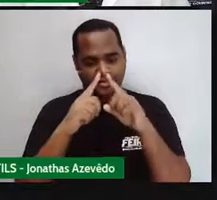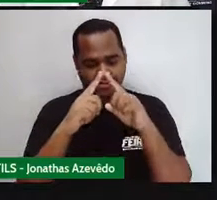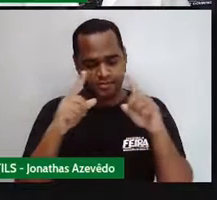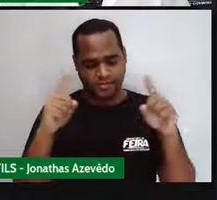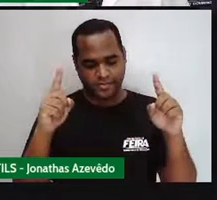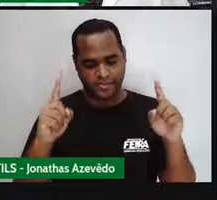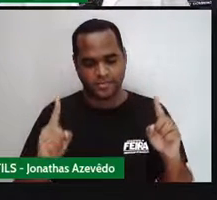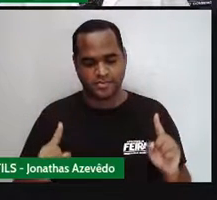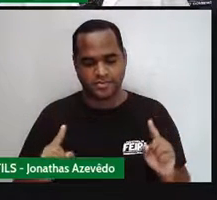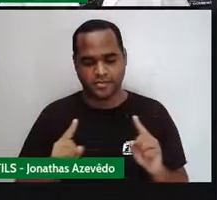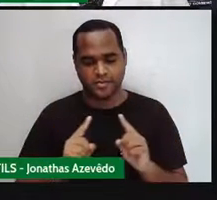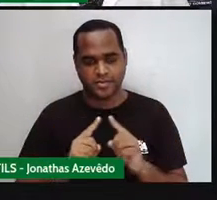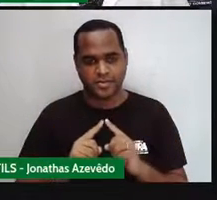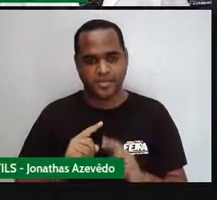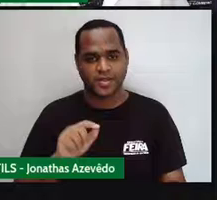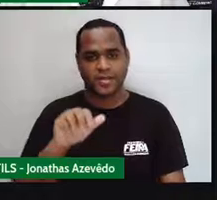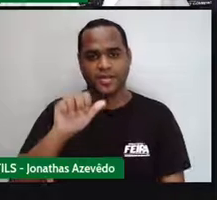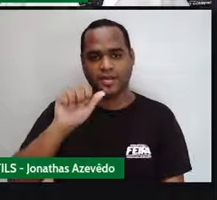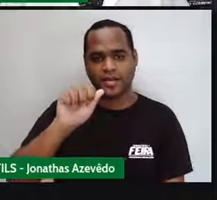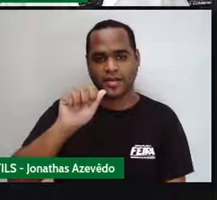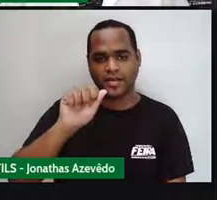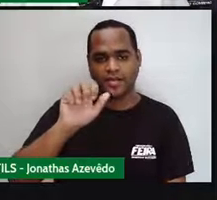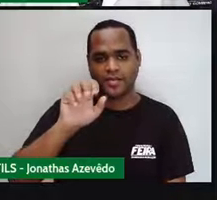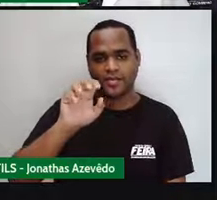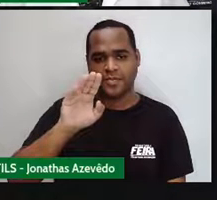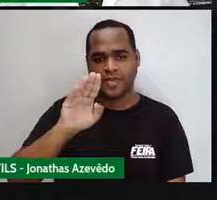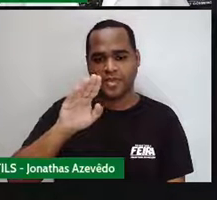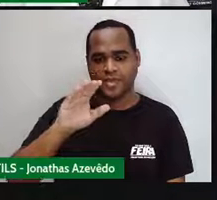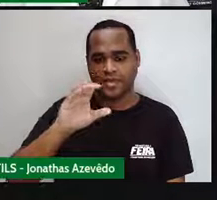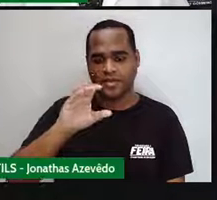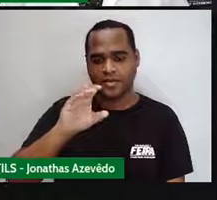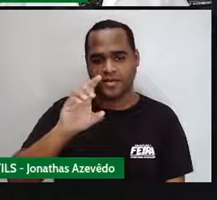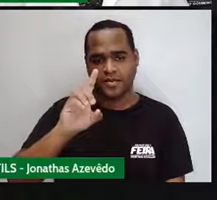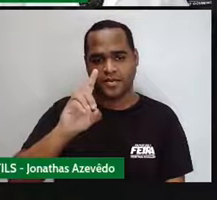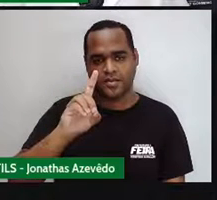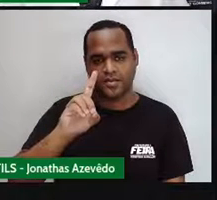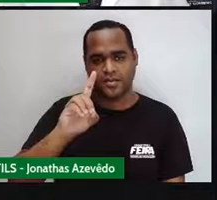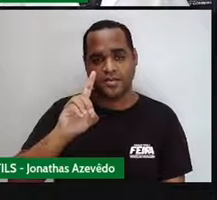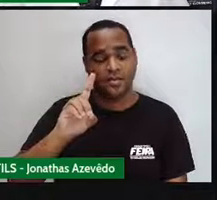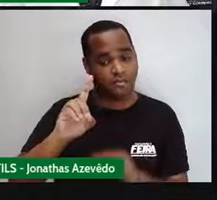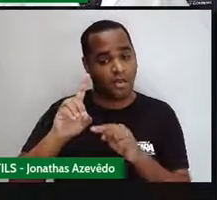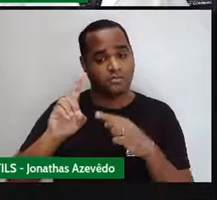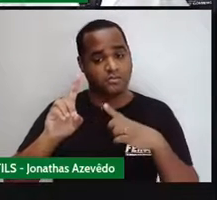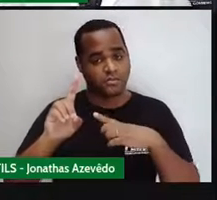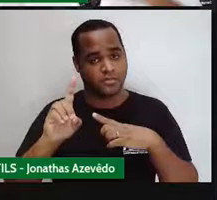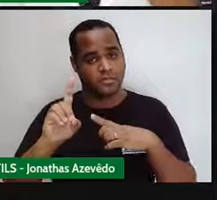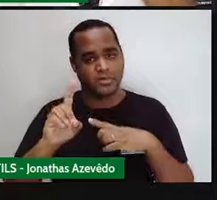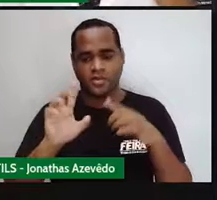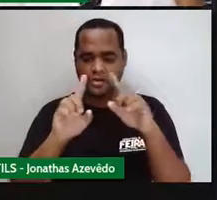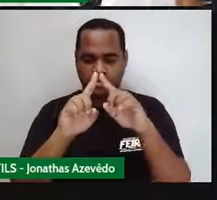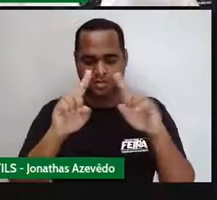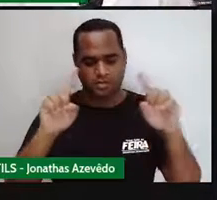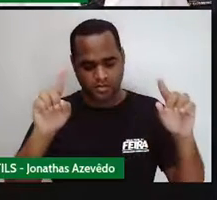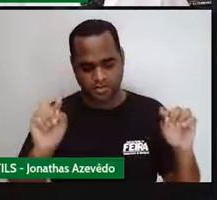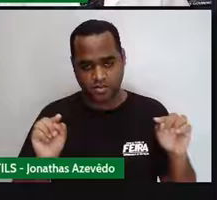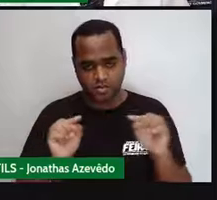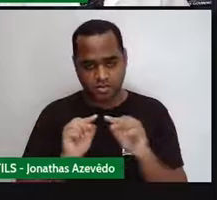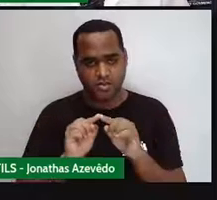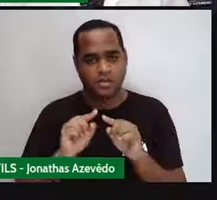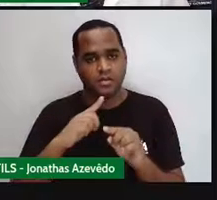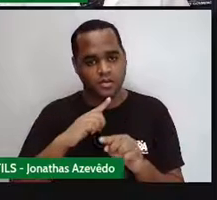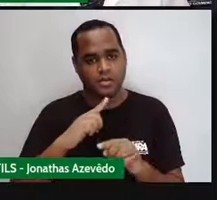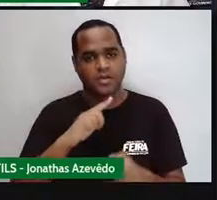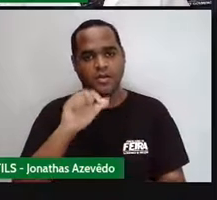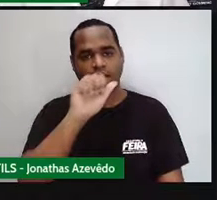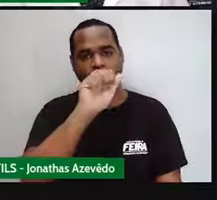A, B, o C e um D aqui, ó. Esse seria o retângulo. Isso forma o retângulo,